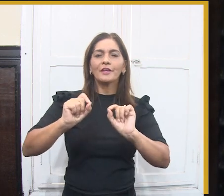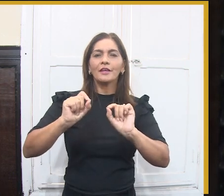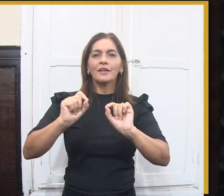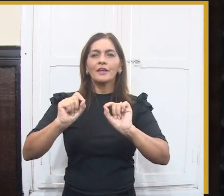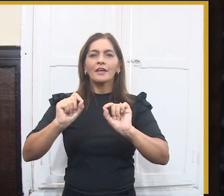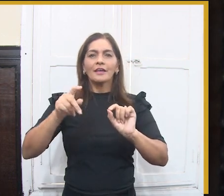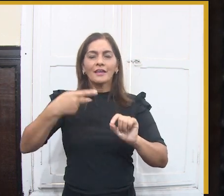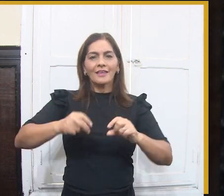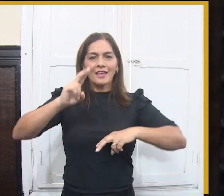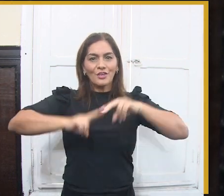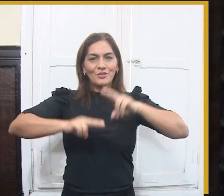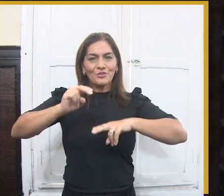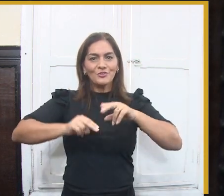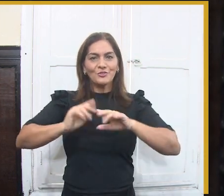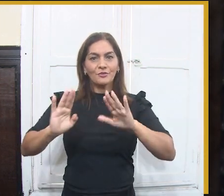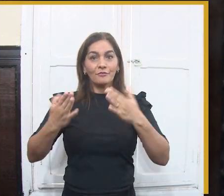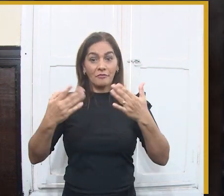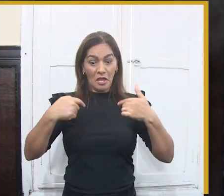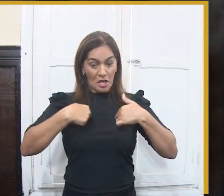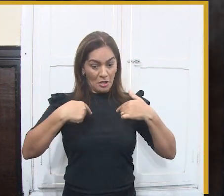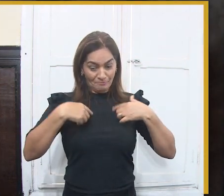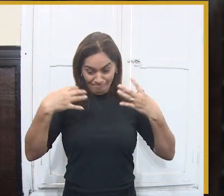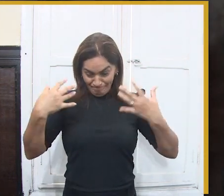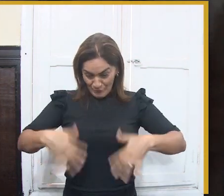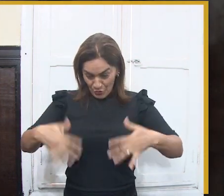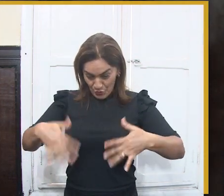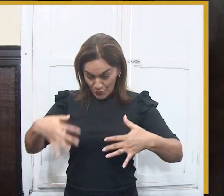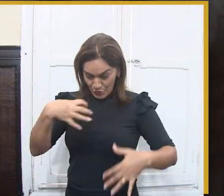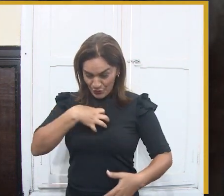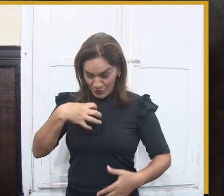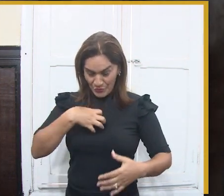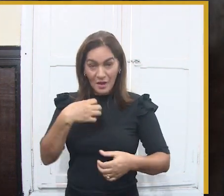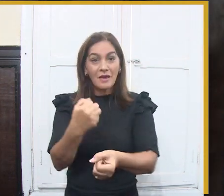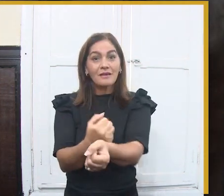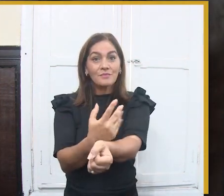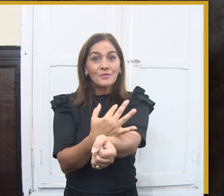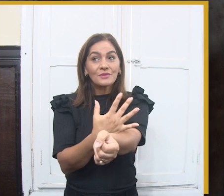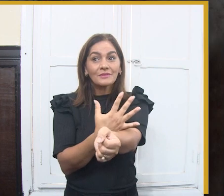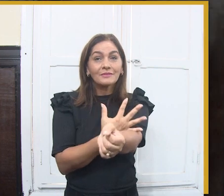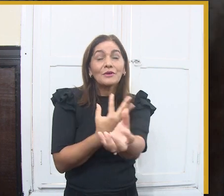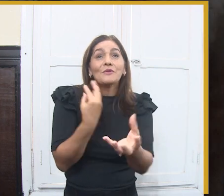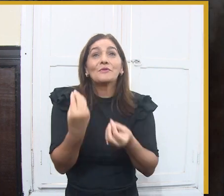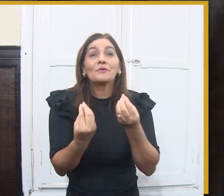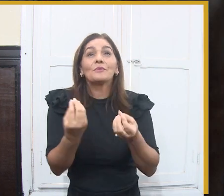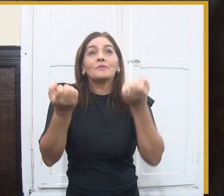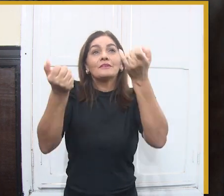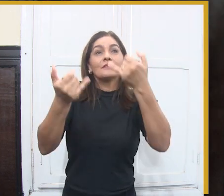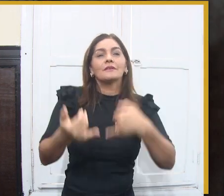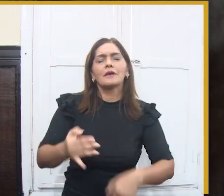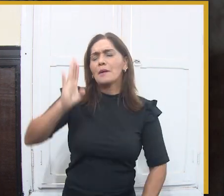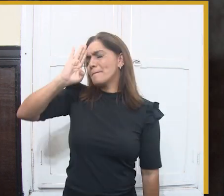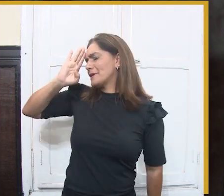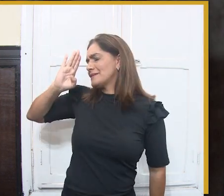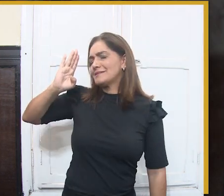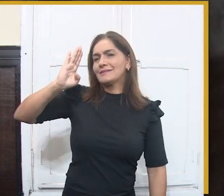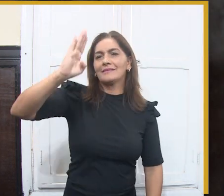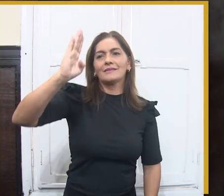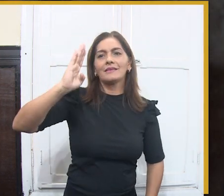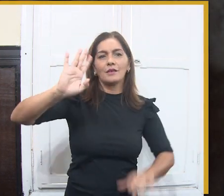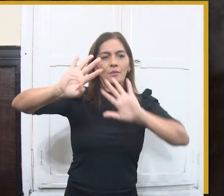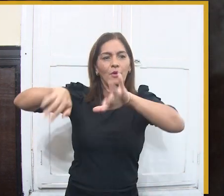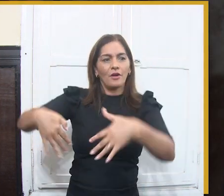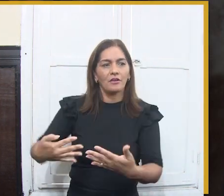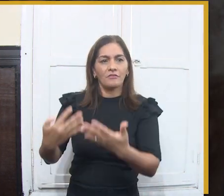e da mesa Ubras Fora. Esse é o momento que você está aqui para tratar sobre o São João. Eu tenho que ter